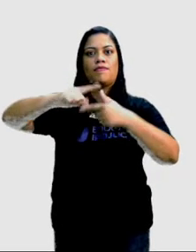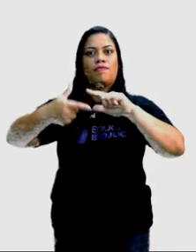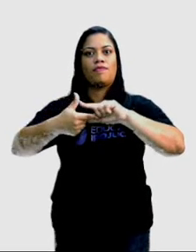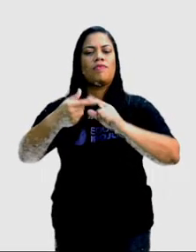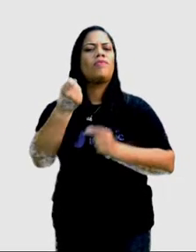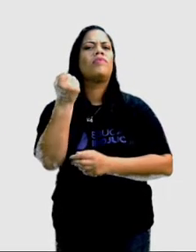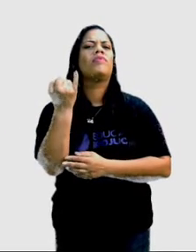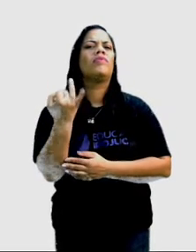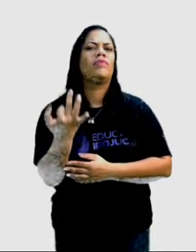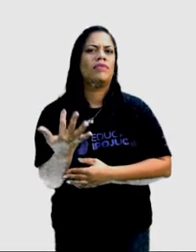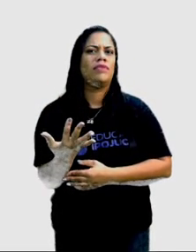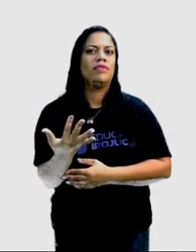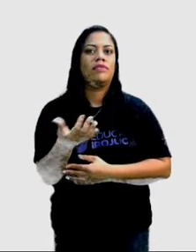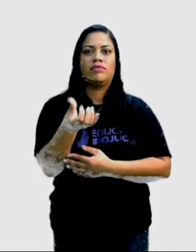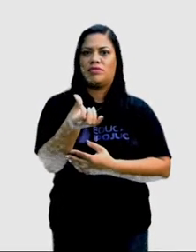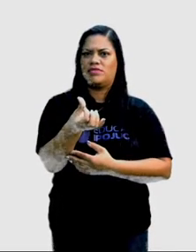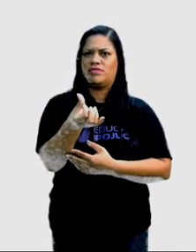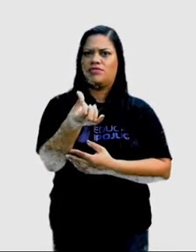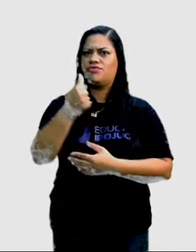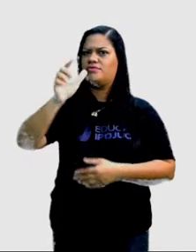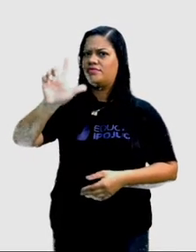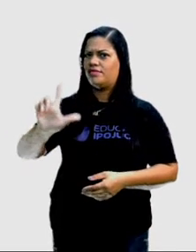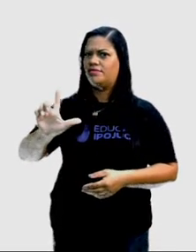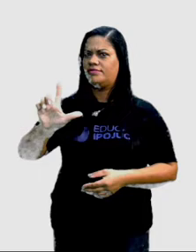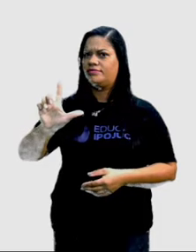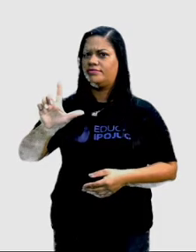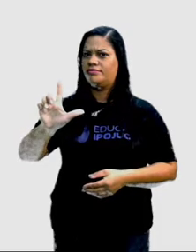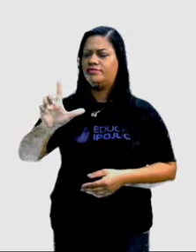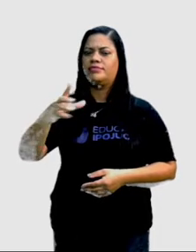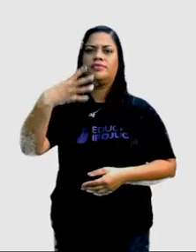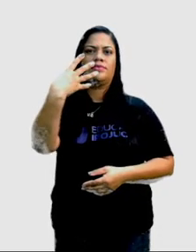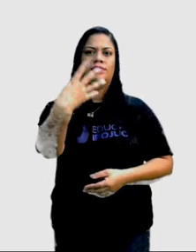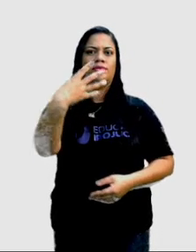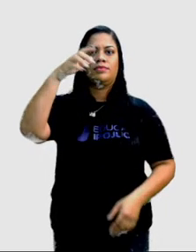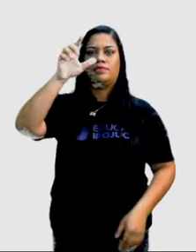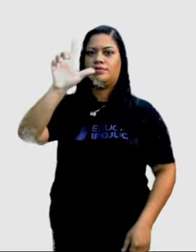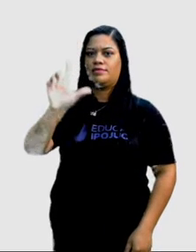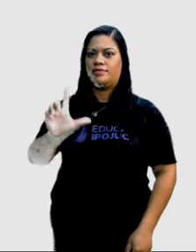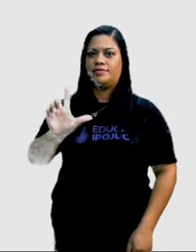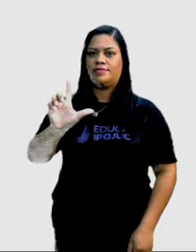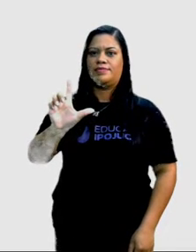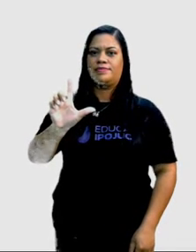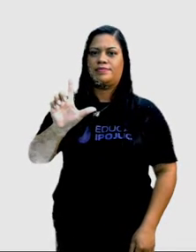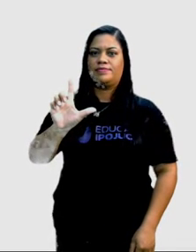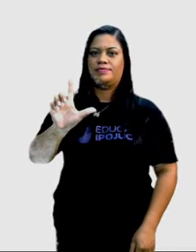Vamos ver. Seis lados, quatro lados,